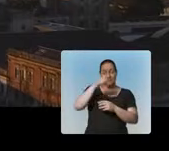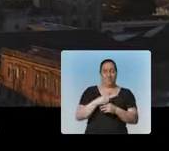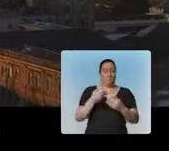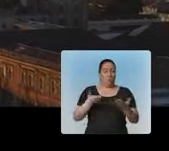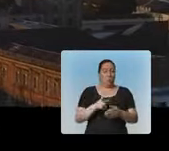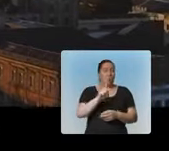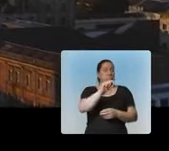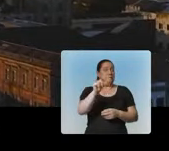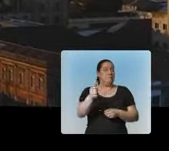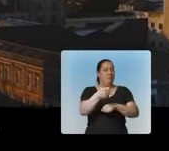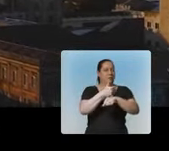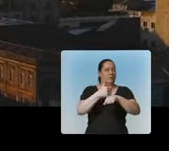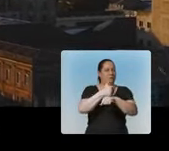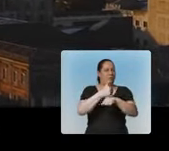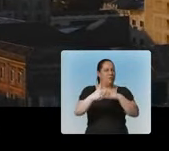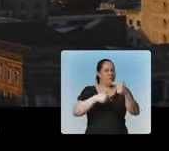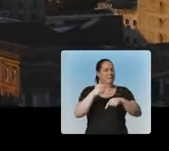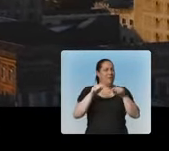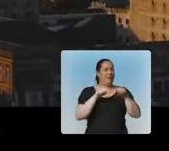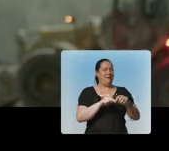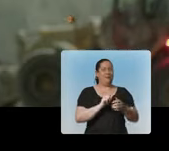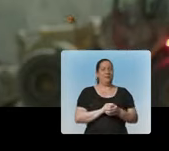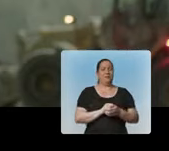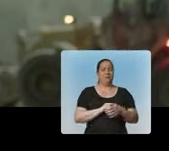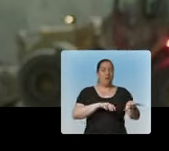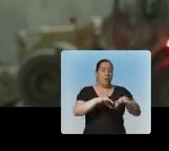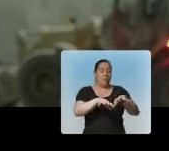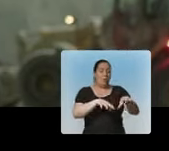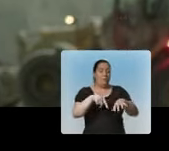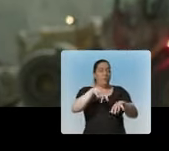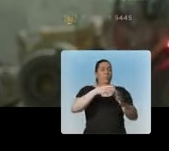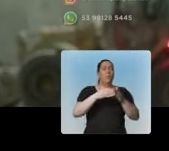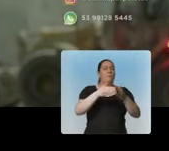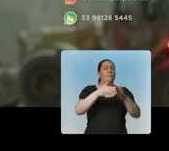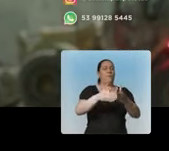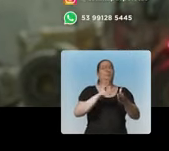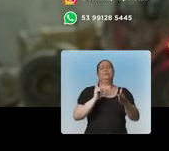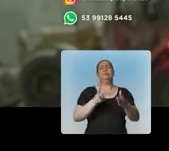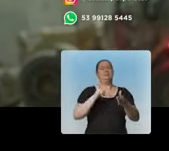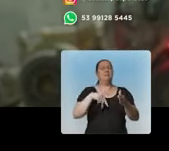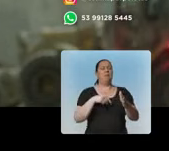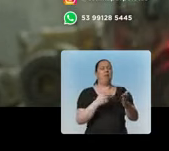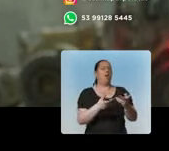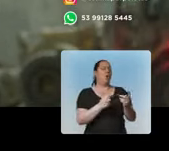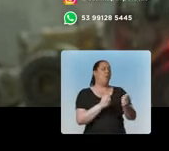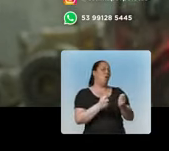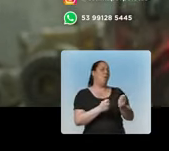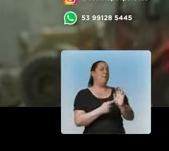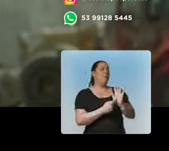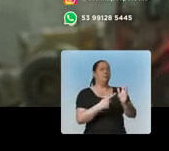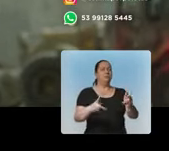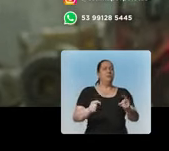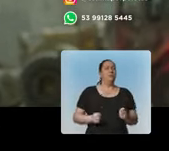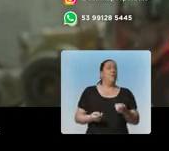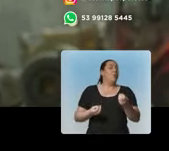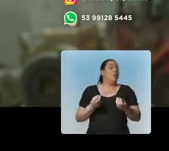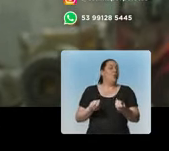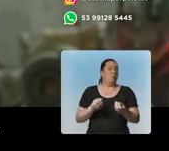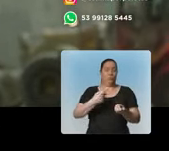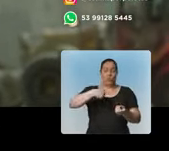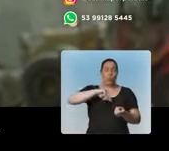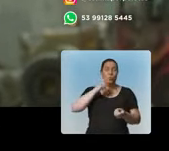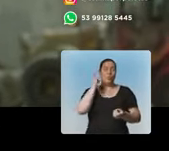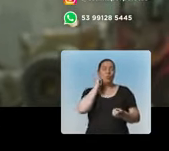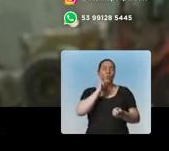Hoje, cerca de 100 profissionais trabalham nesse setor. A movimentação no Porto em uma cidade é sempre um termômetro da economia. Nós